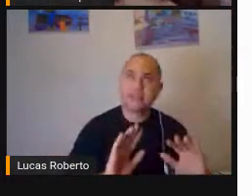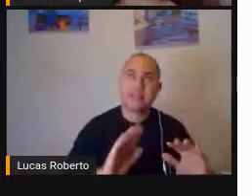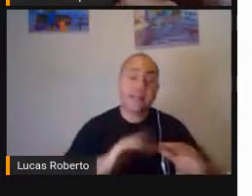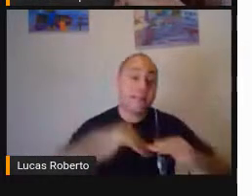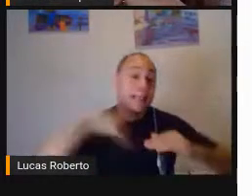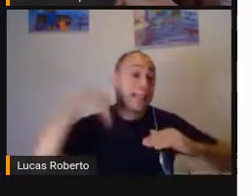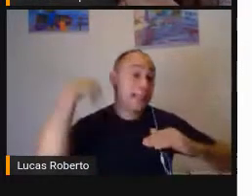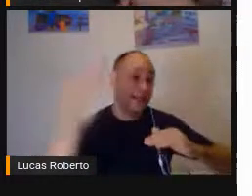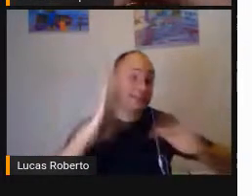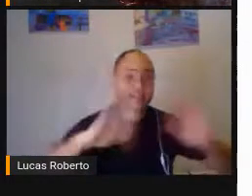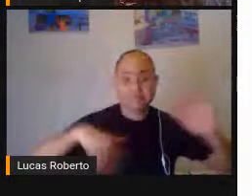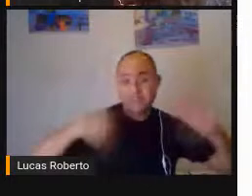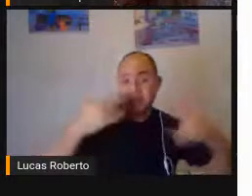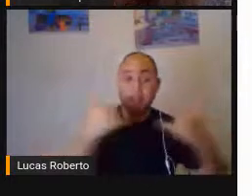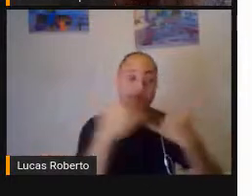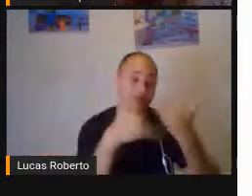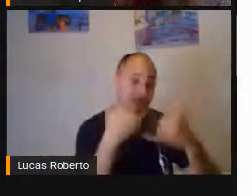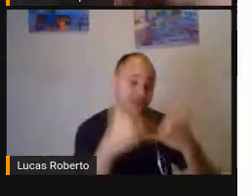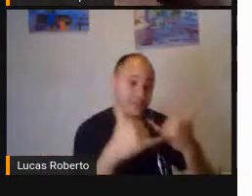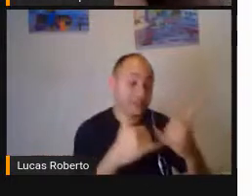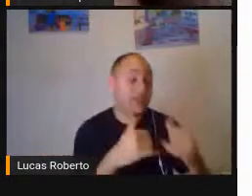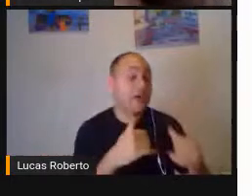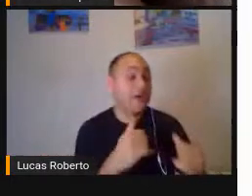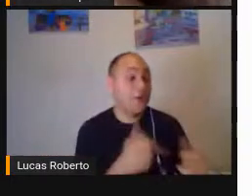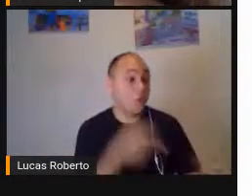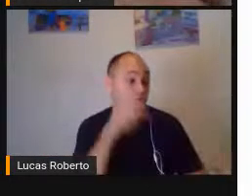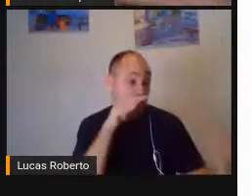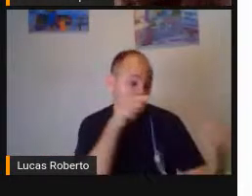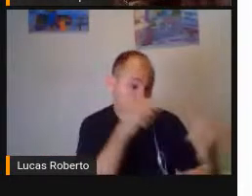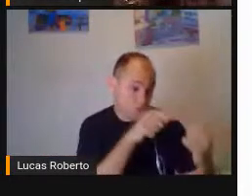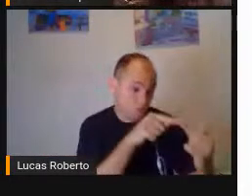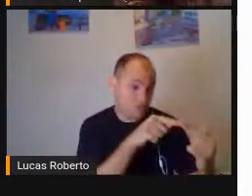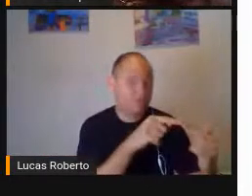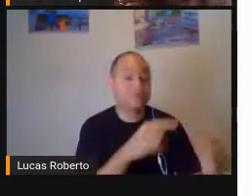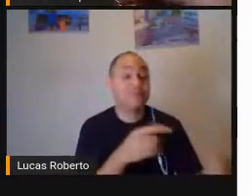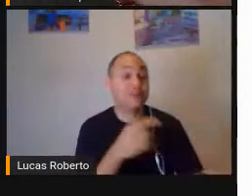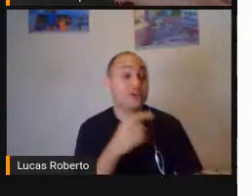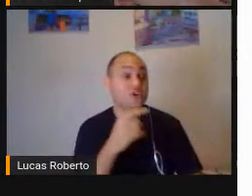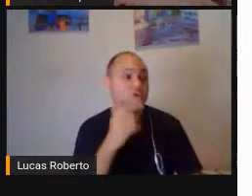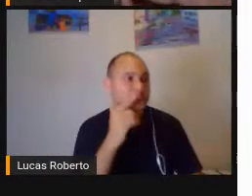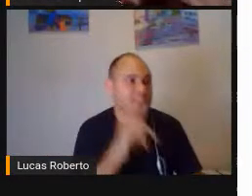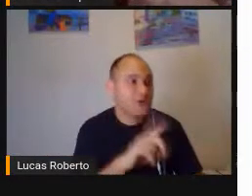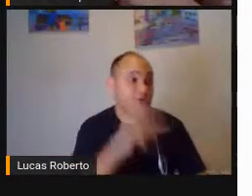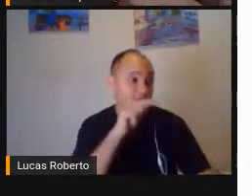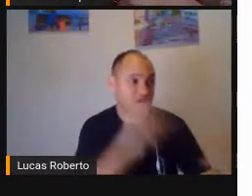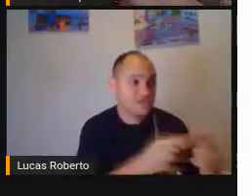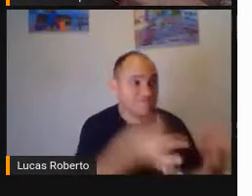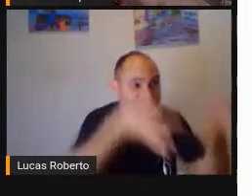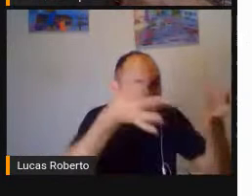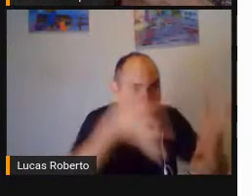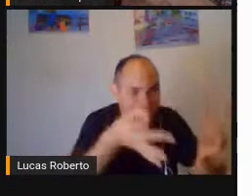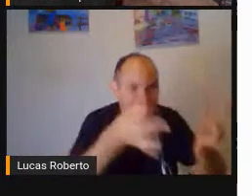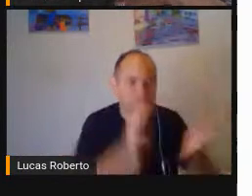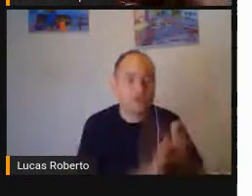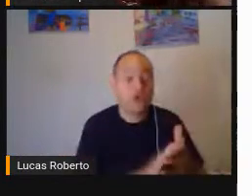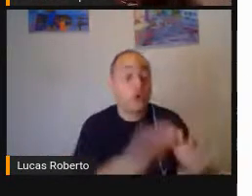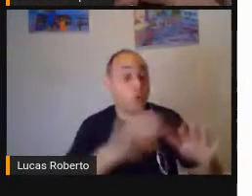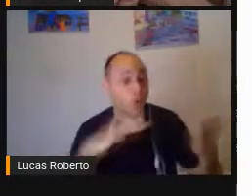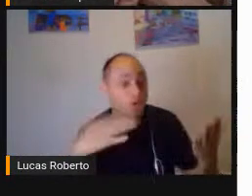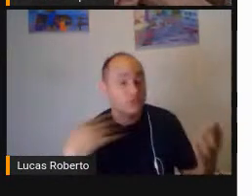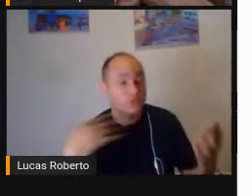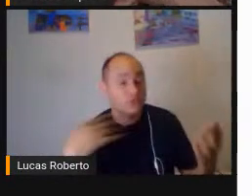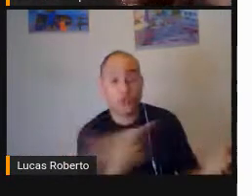pessoas A conquistarem Objetivos reais Quando eu trabalho A gamificação Quando a gente Trabalha alguns Processos